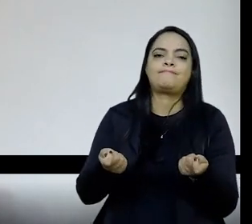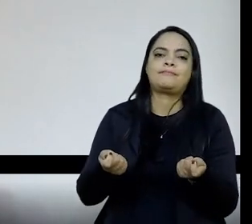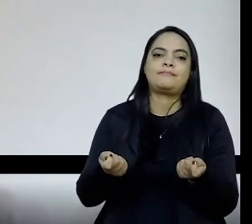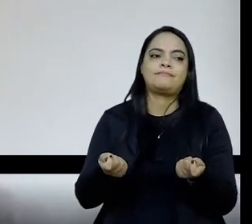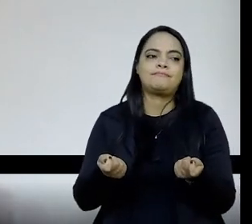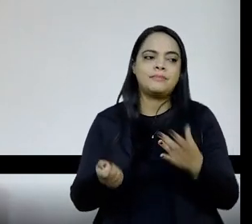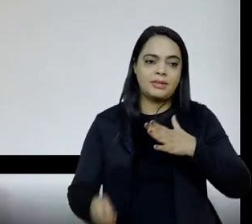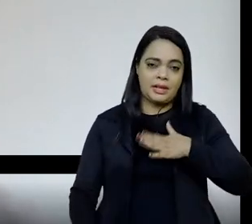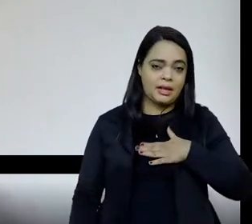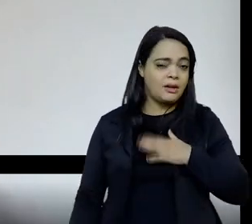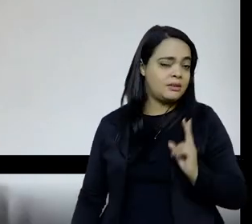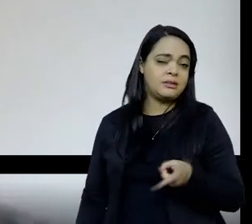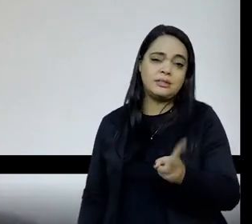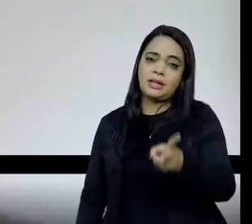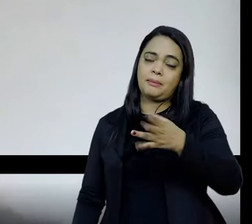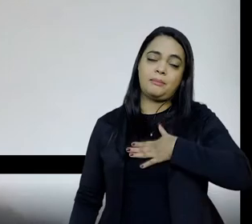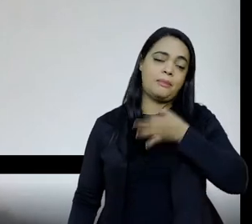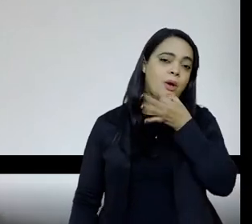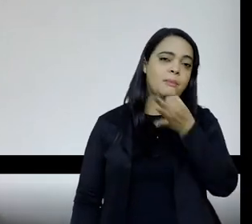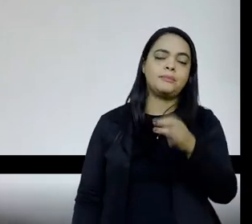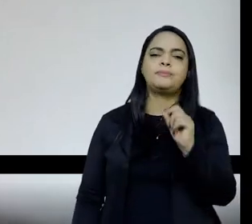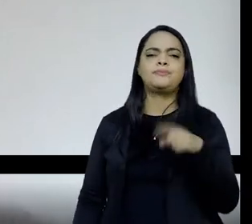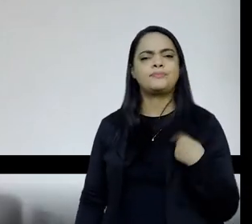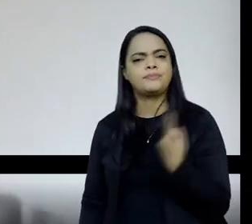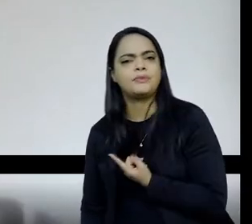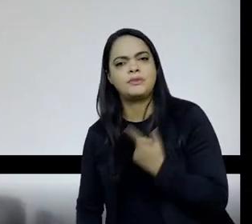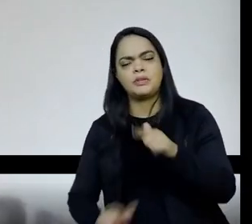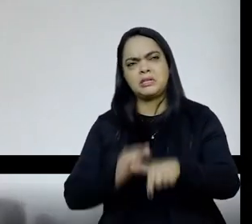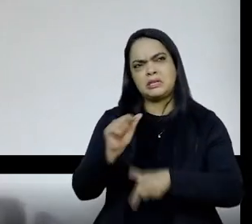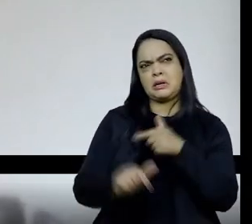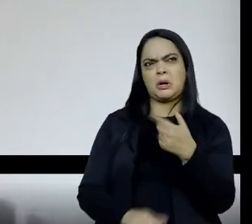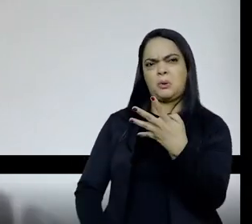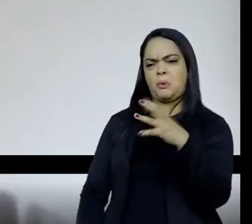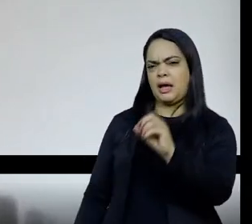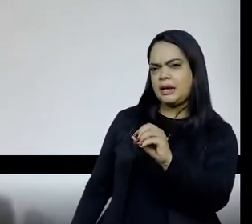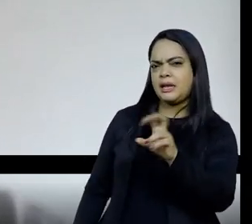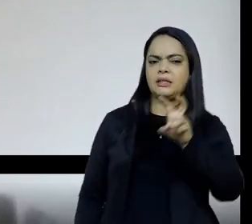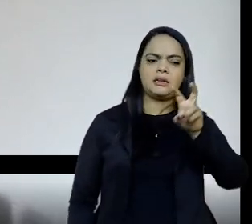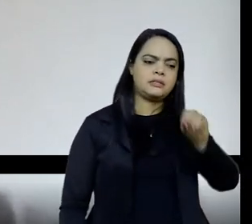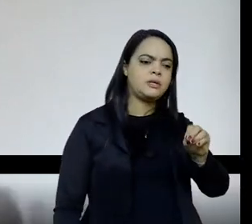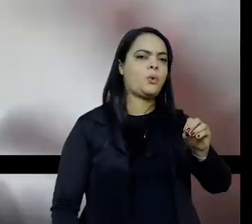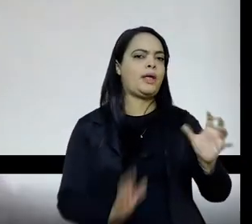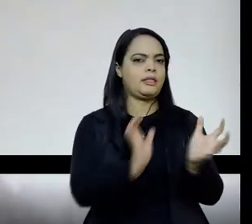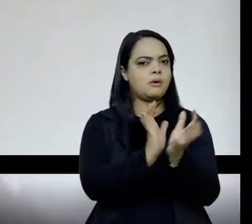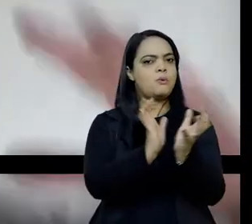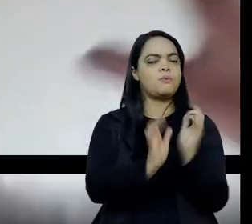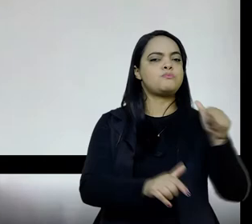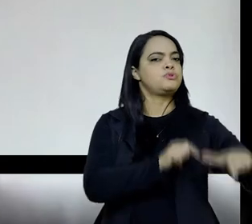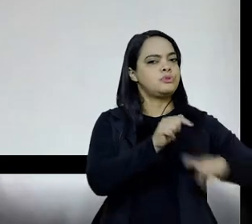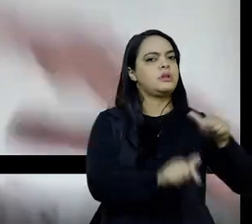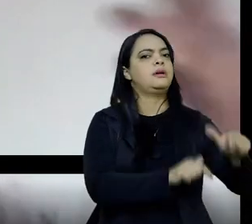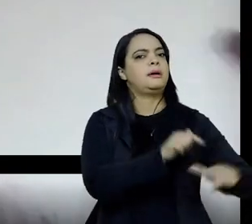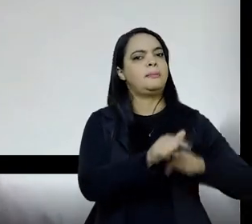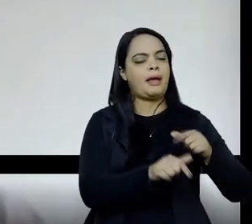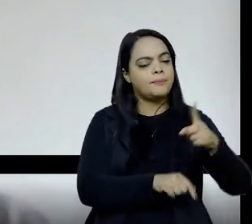a achar, eu sempre pensei assim, a gente está trabalhando com 40, 50 GTs, em que esses GTs vão trabalhar com